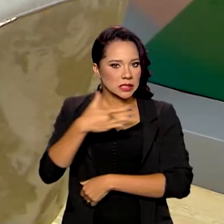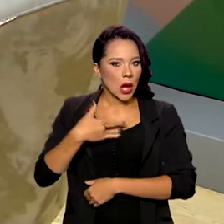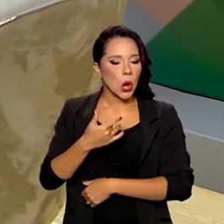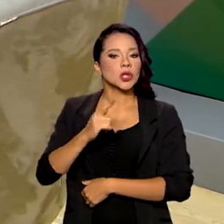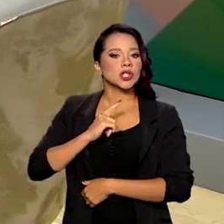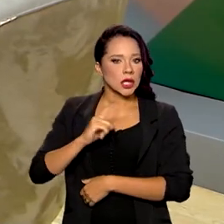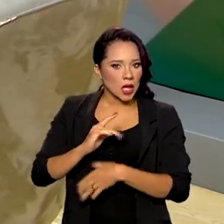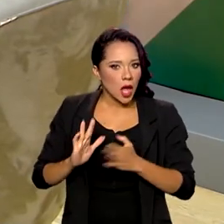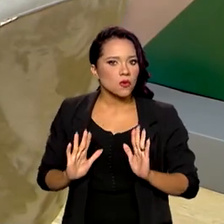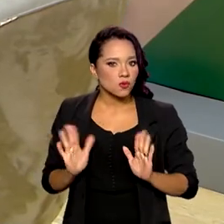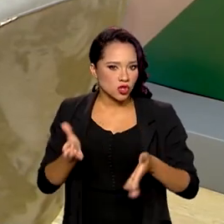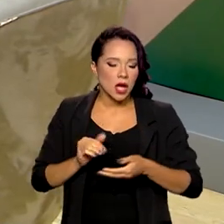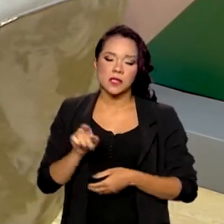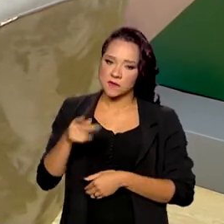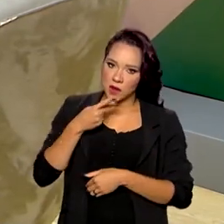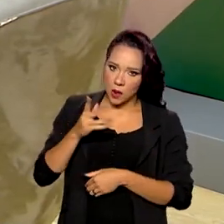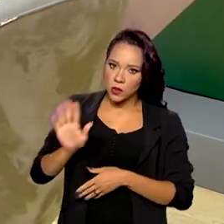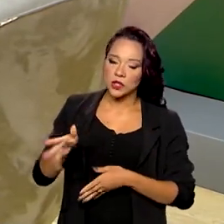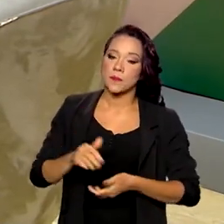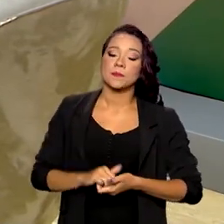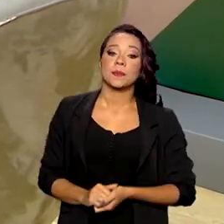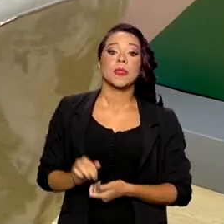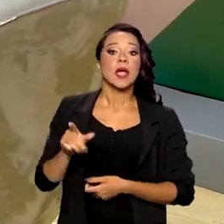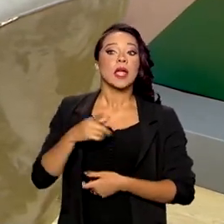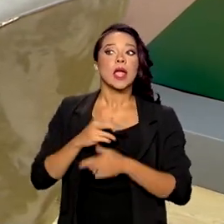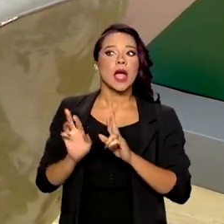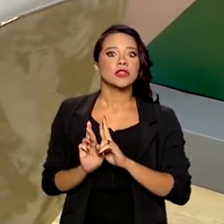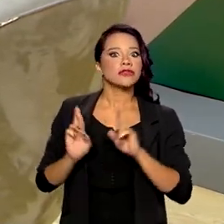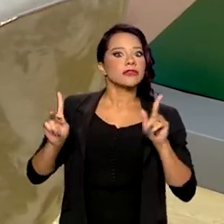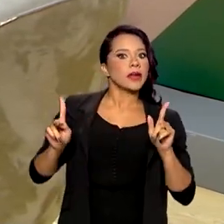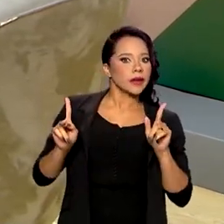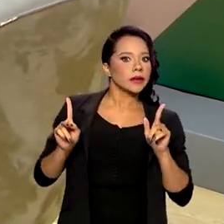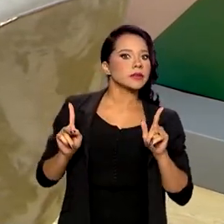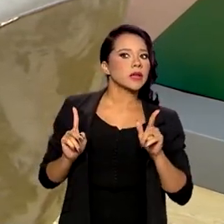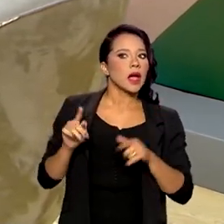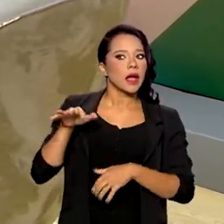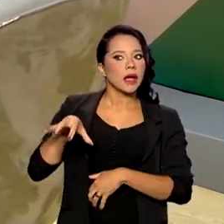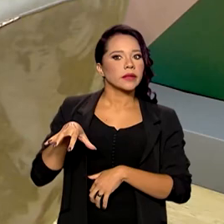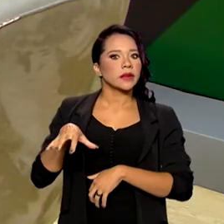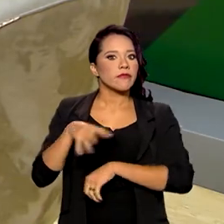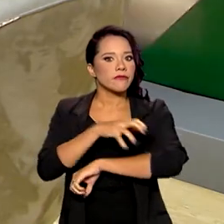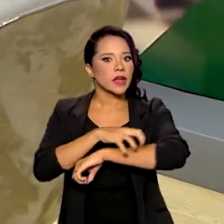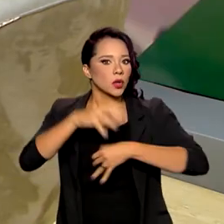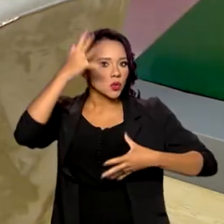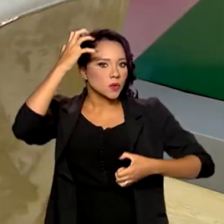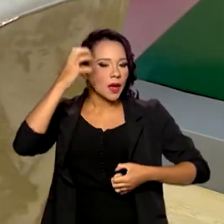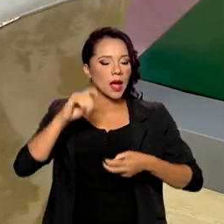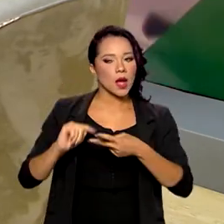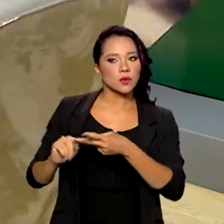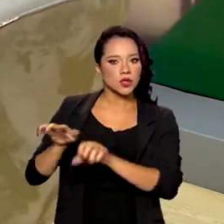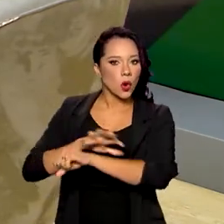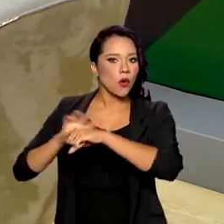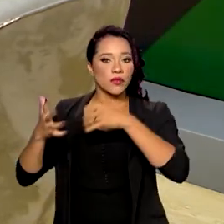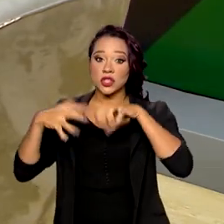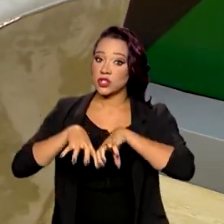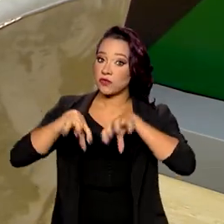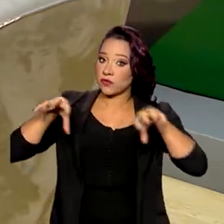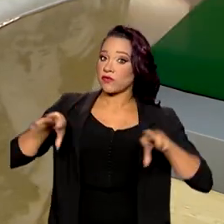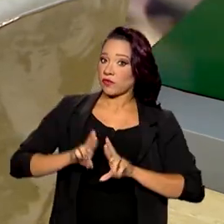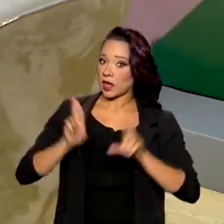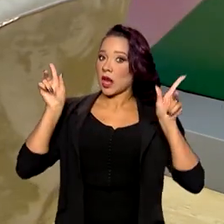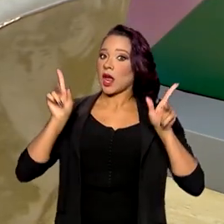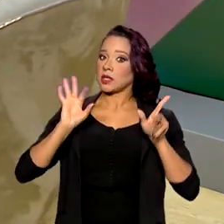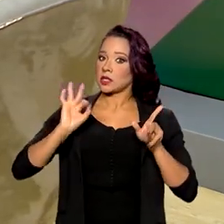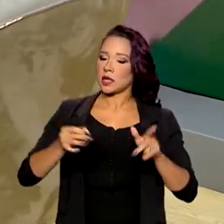tomadas, esse é um ponto que o senhor reforçou, e há uma diferença abissal entre a varíola dos macacos e a Covid-19, são coisas